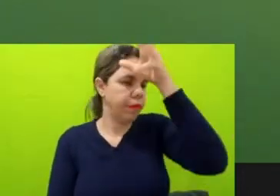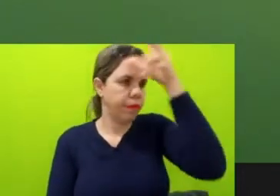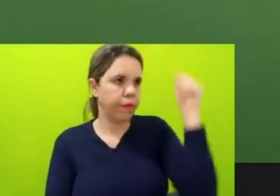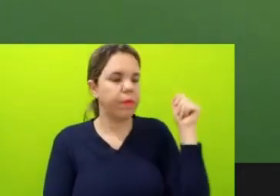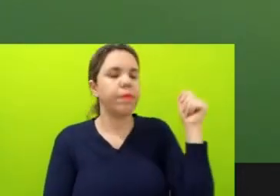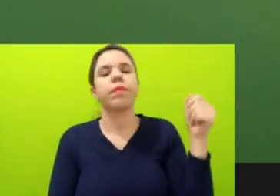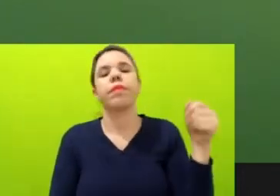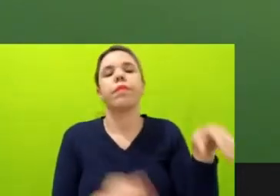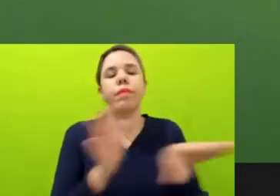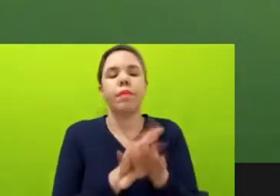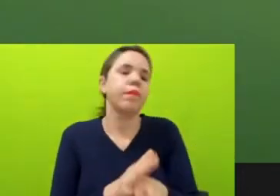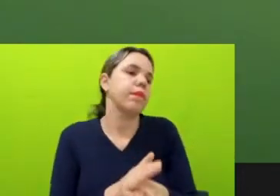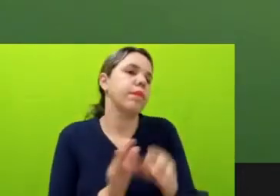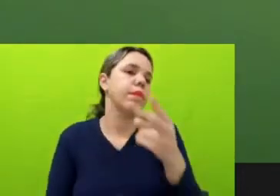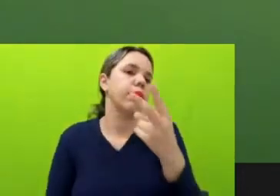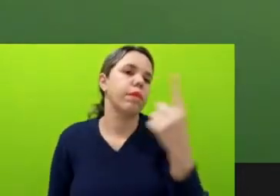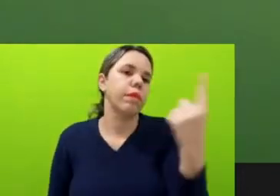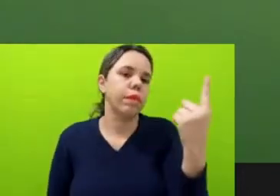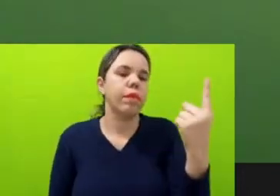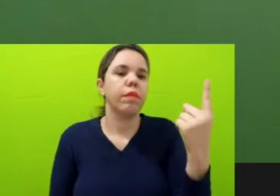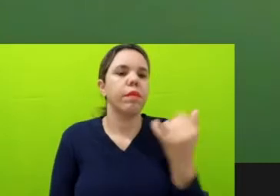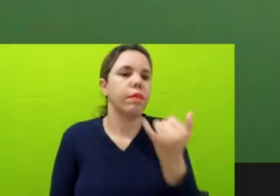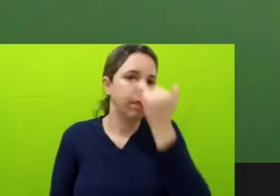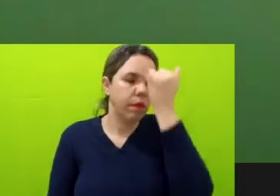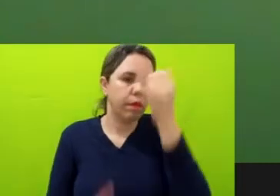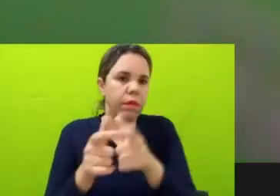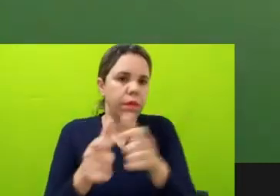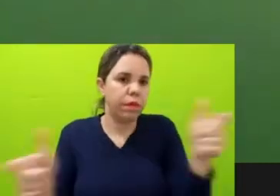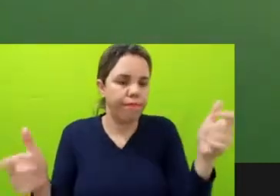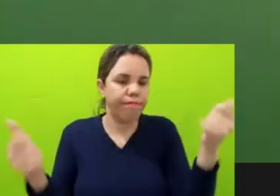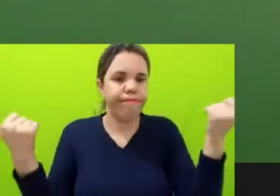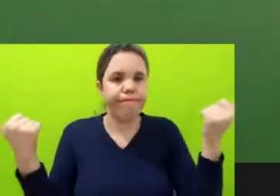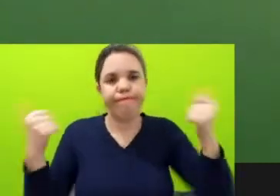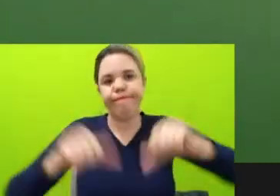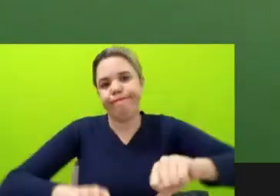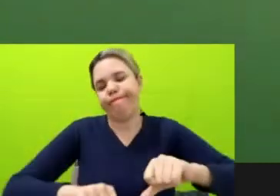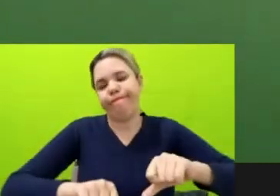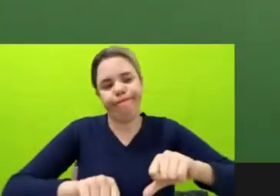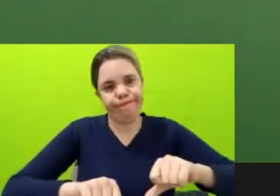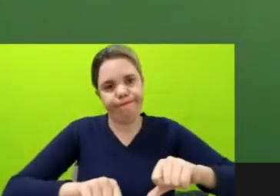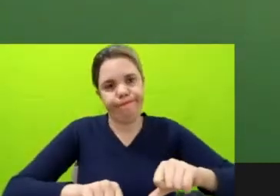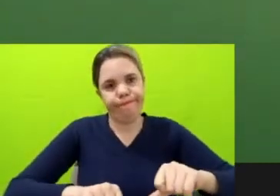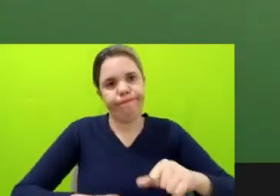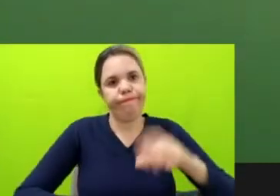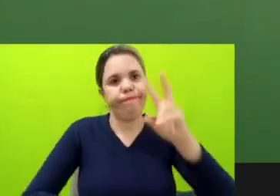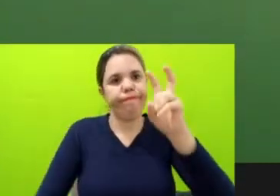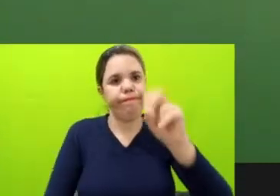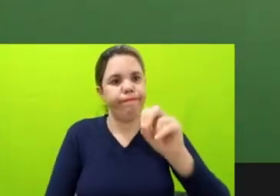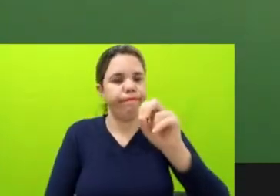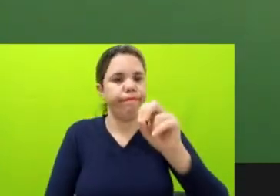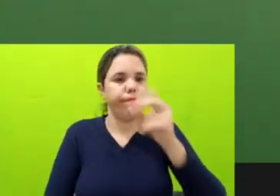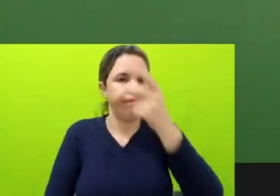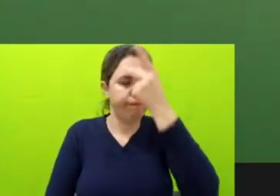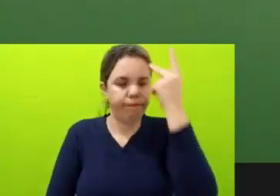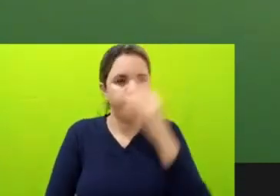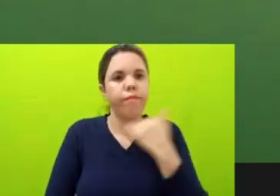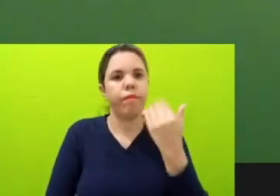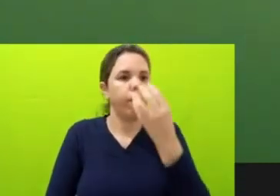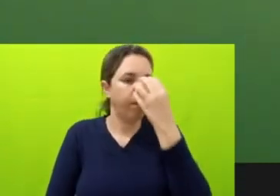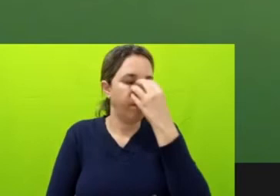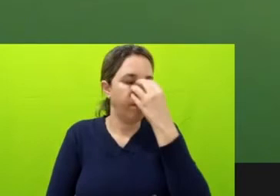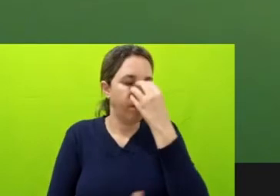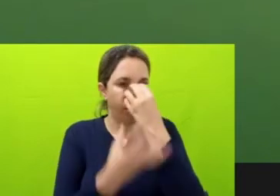chegamos em 2021, a tragédia foi terrível, estima-se mais de 50 pessoas que morreram sem oxigênio só no estado do